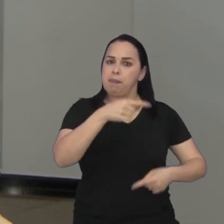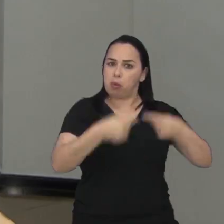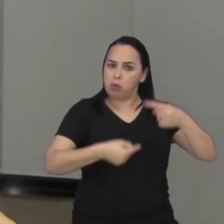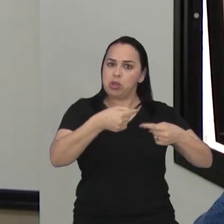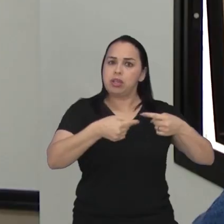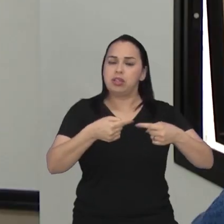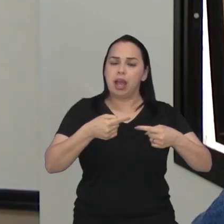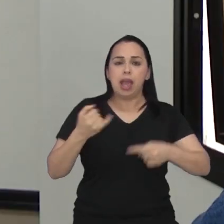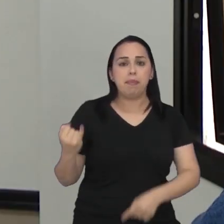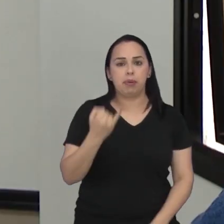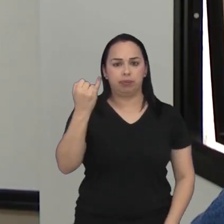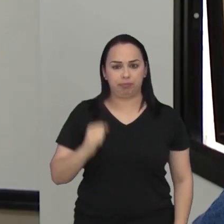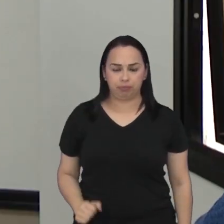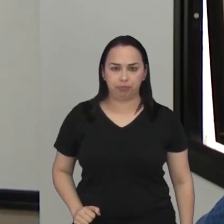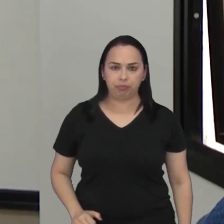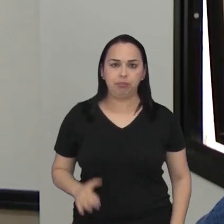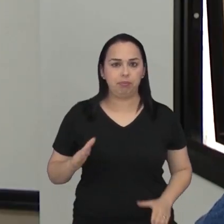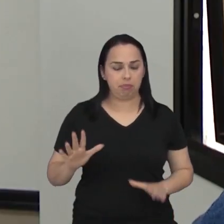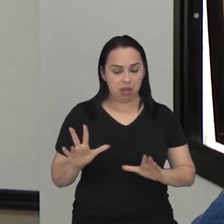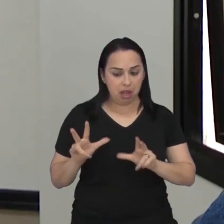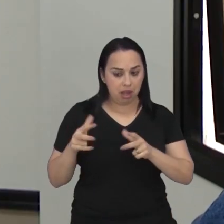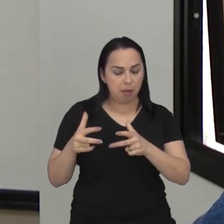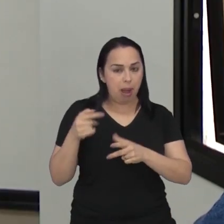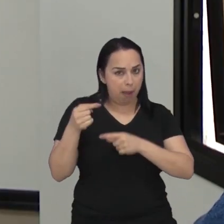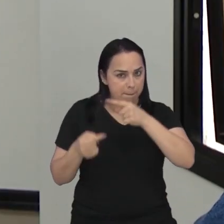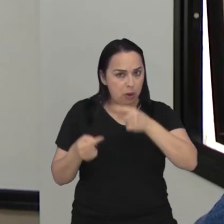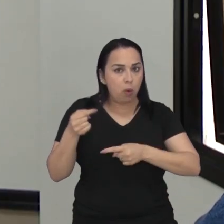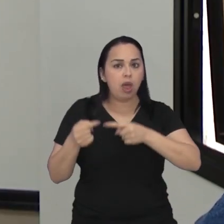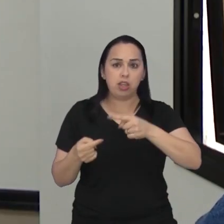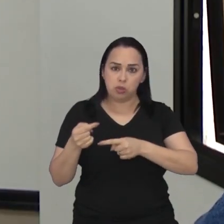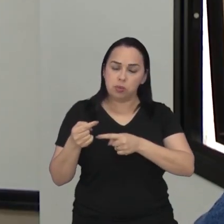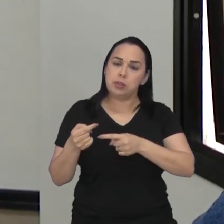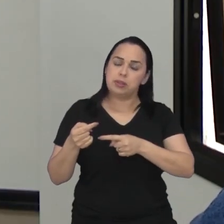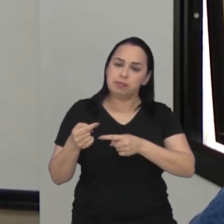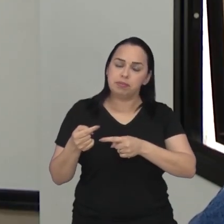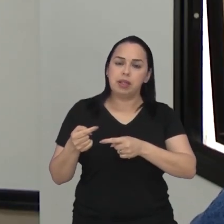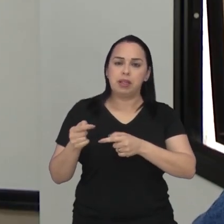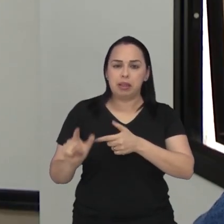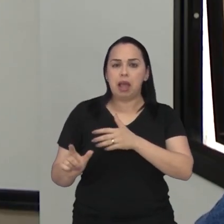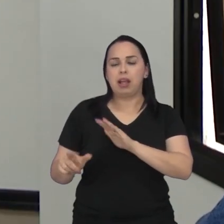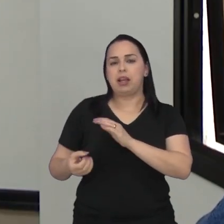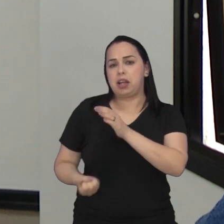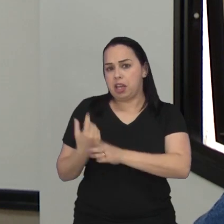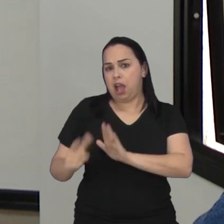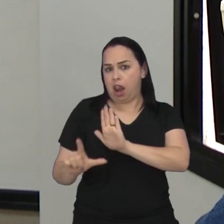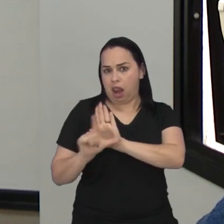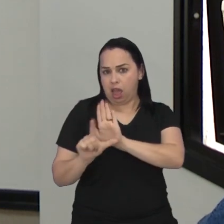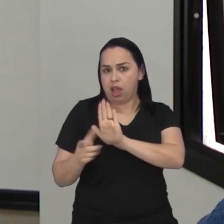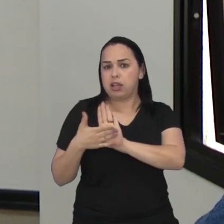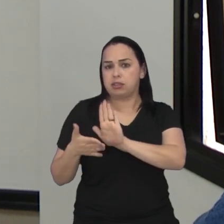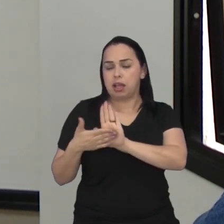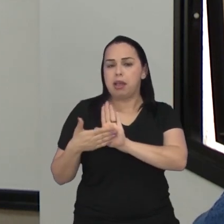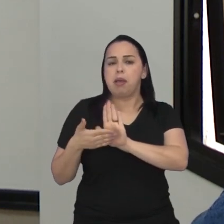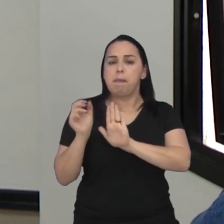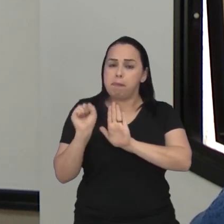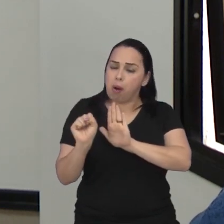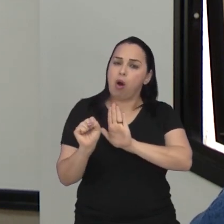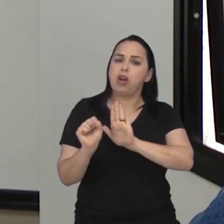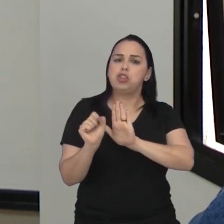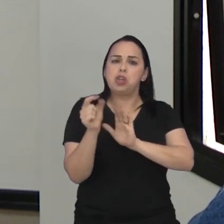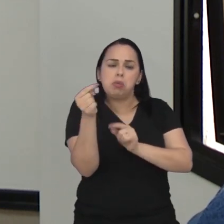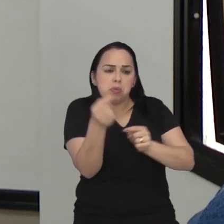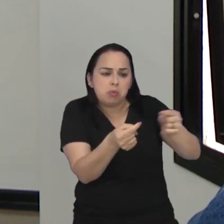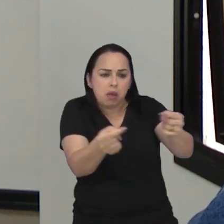importantíssimo a Câmara Municipal é uma casa política uma casa legislativa então ela tem ela pode